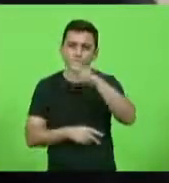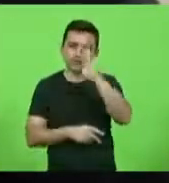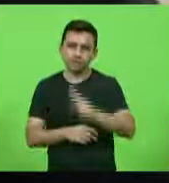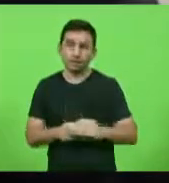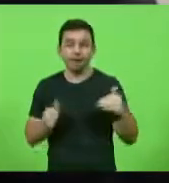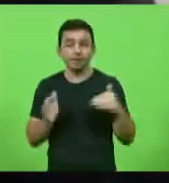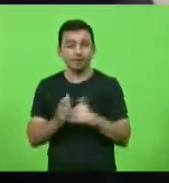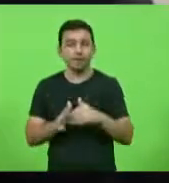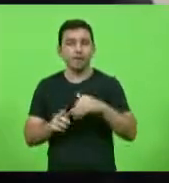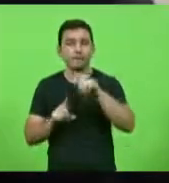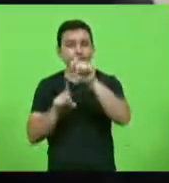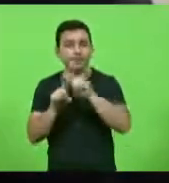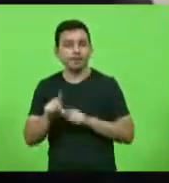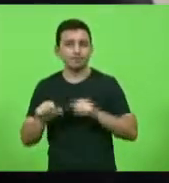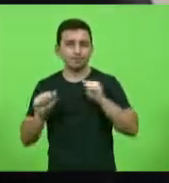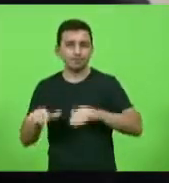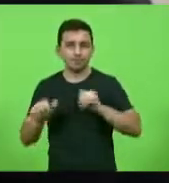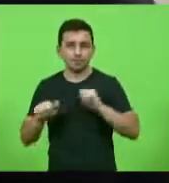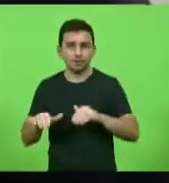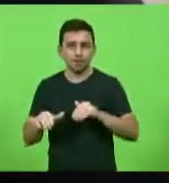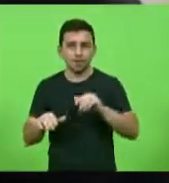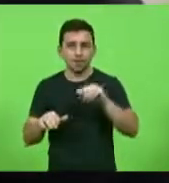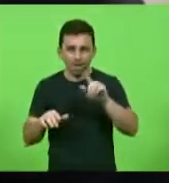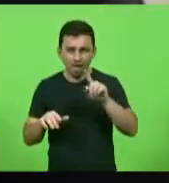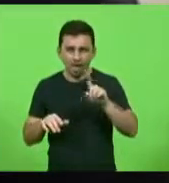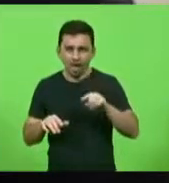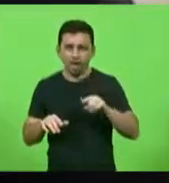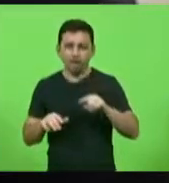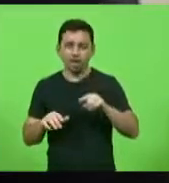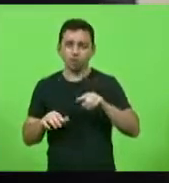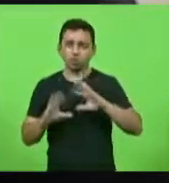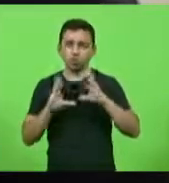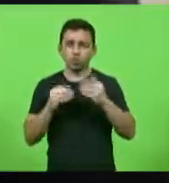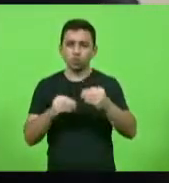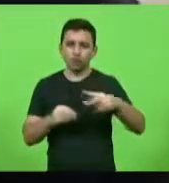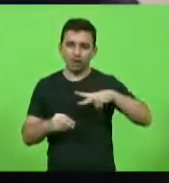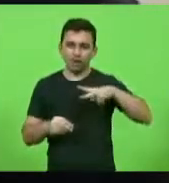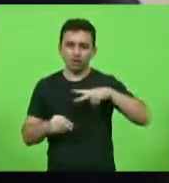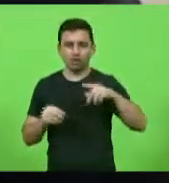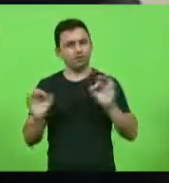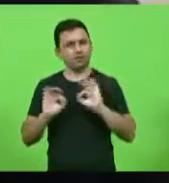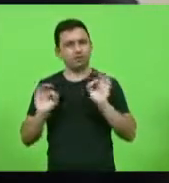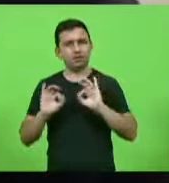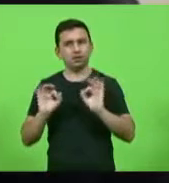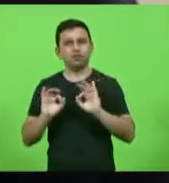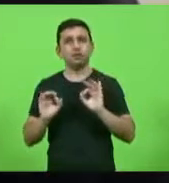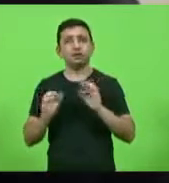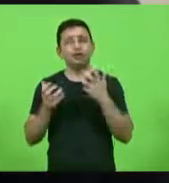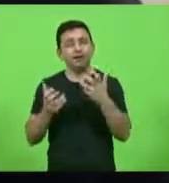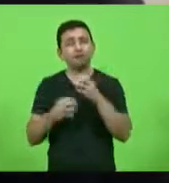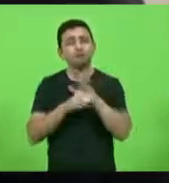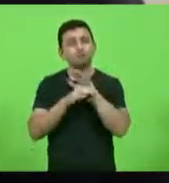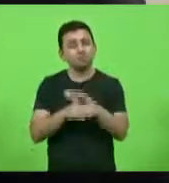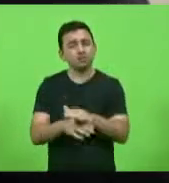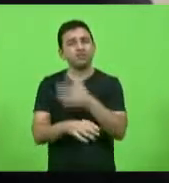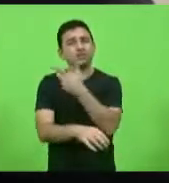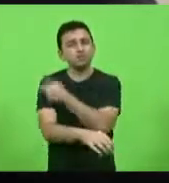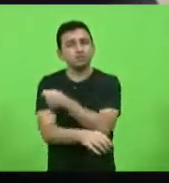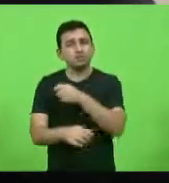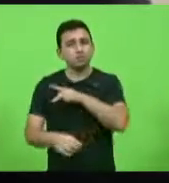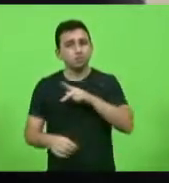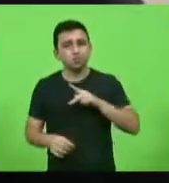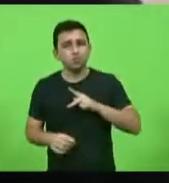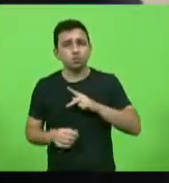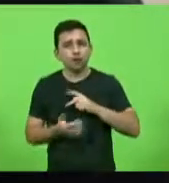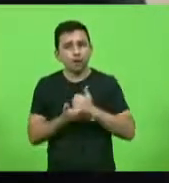objetivo não é a compra de vacinas pela iniciativa privada mas ajudar a resolver os entraves da vacinação pública apoiando o